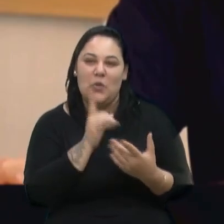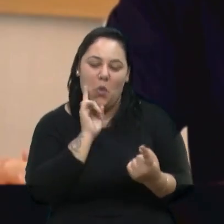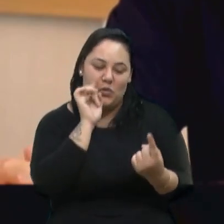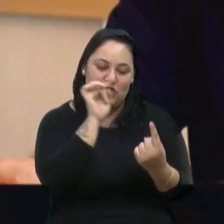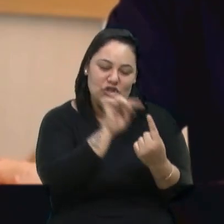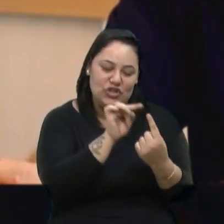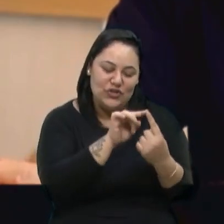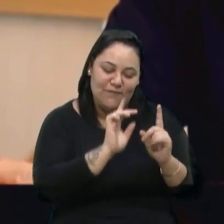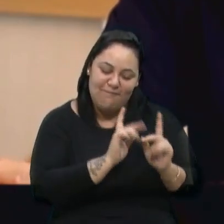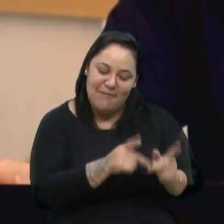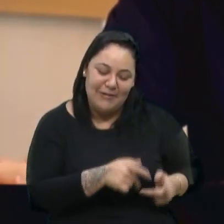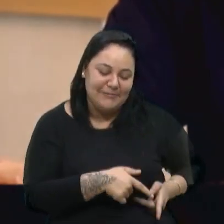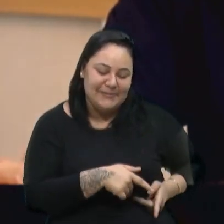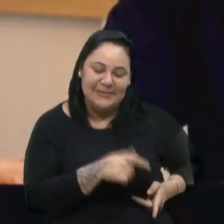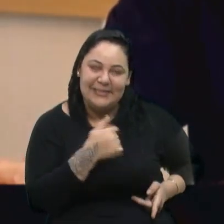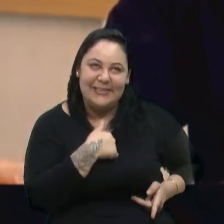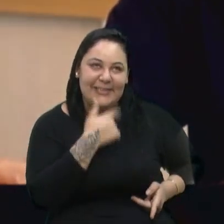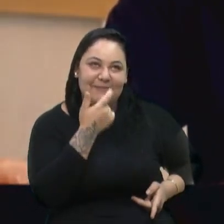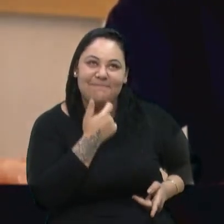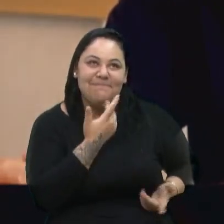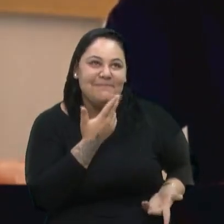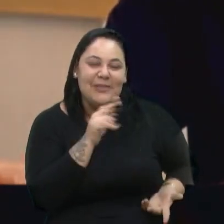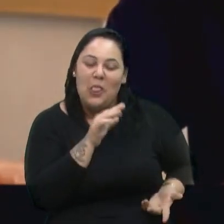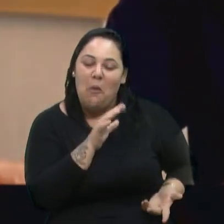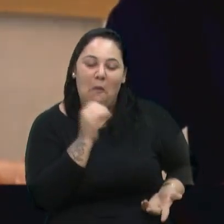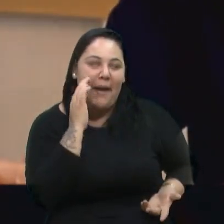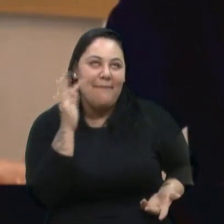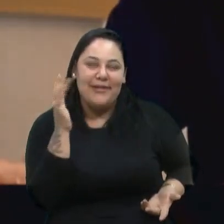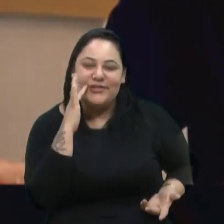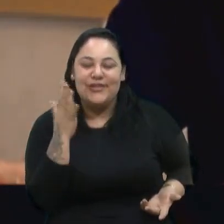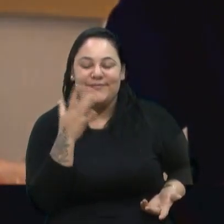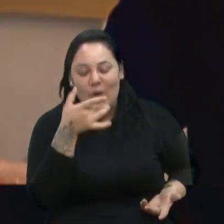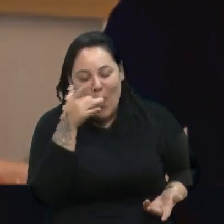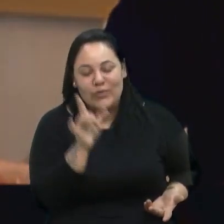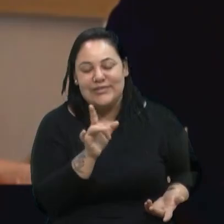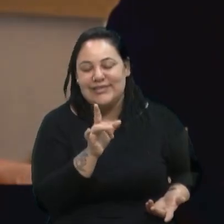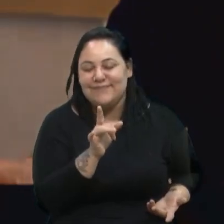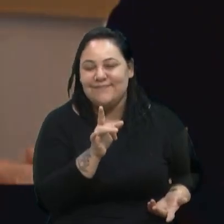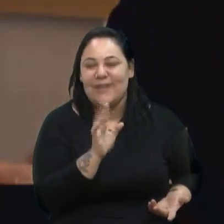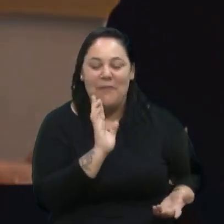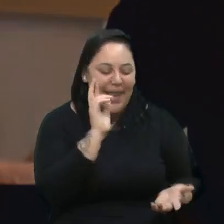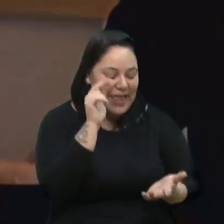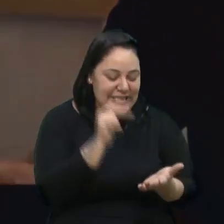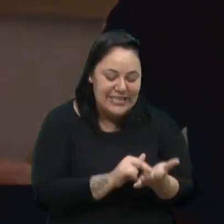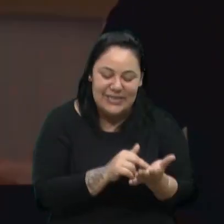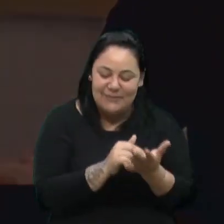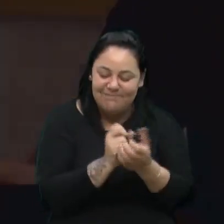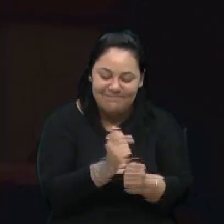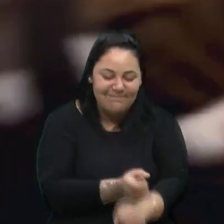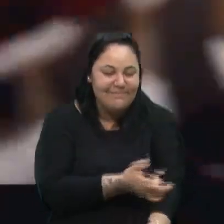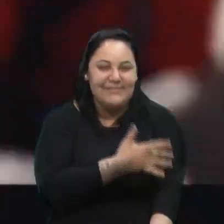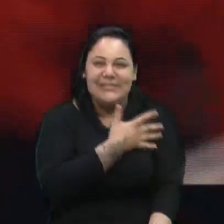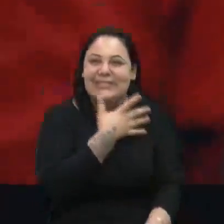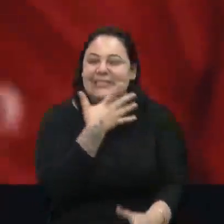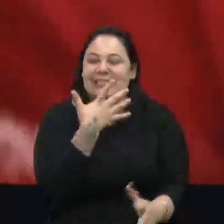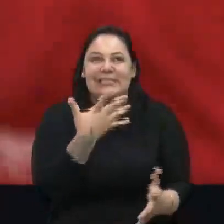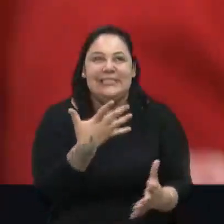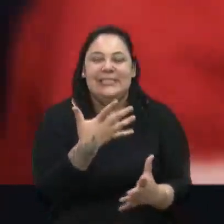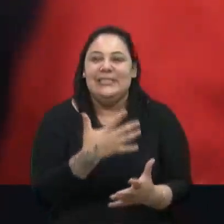nem nós mesmos, rotarianos, podíamos imaginar. É uma alegria enorme, uma emoção intensa.